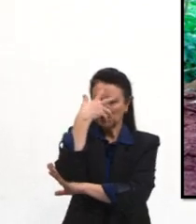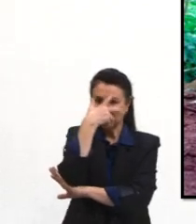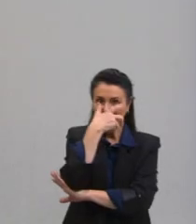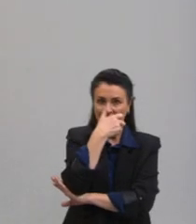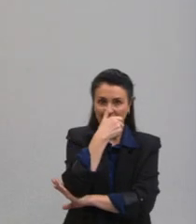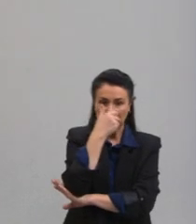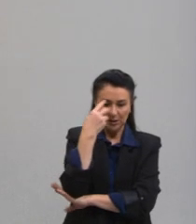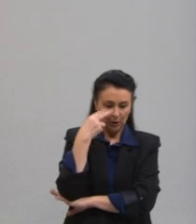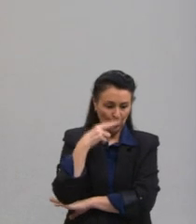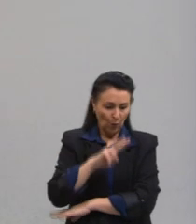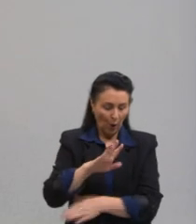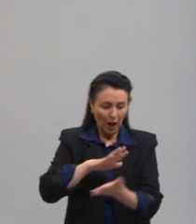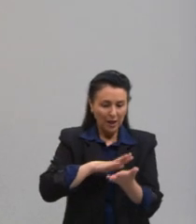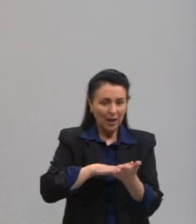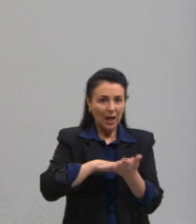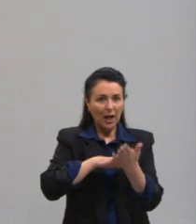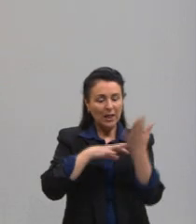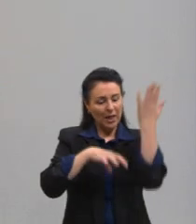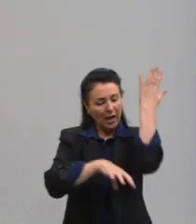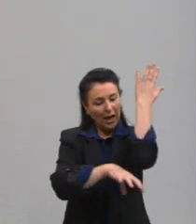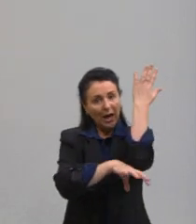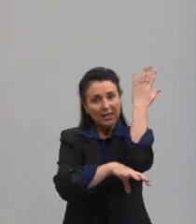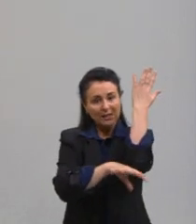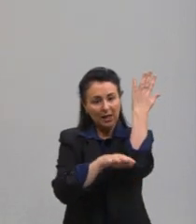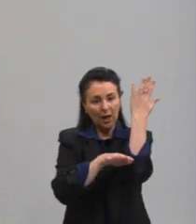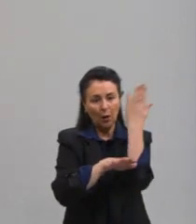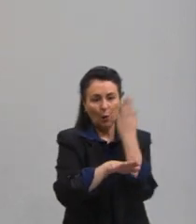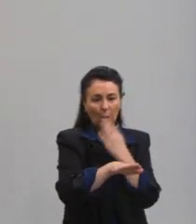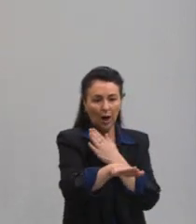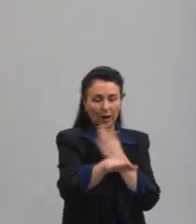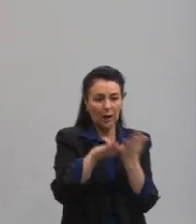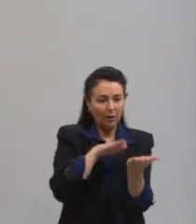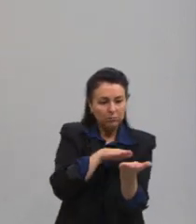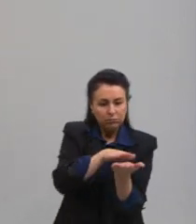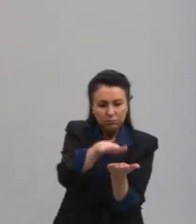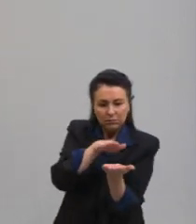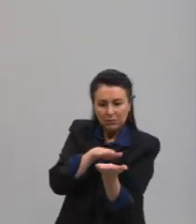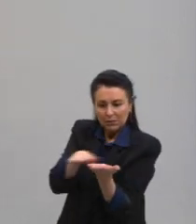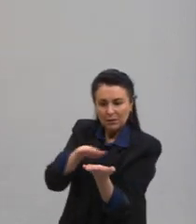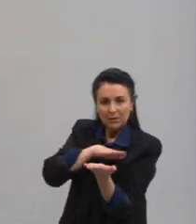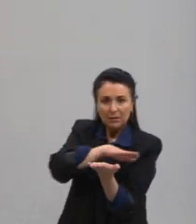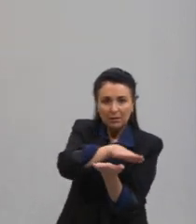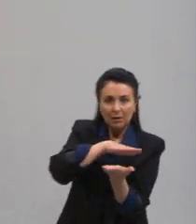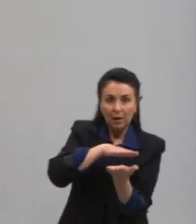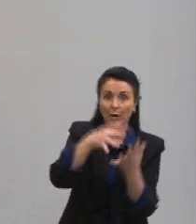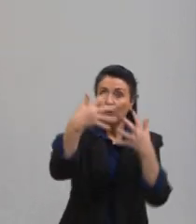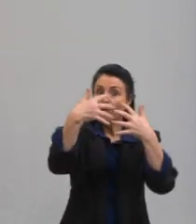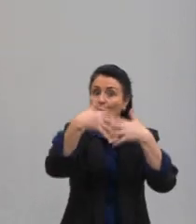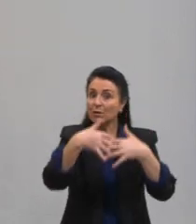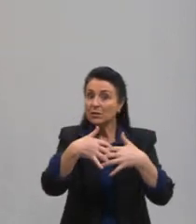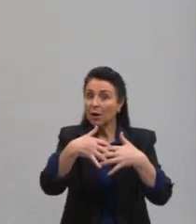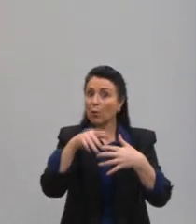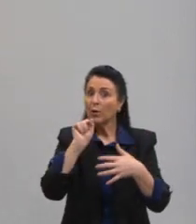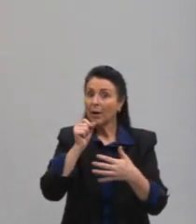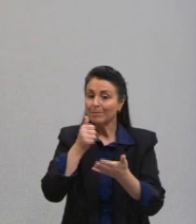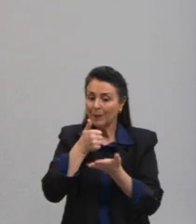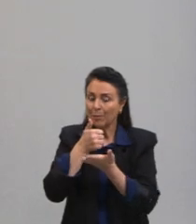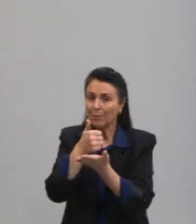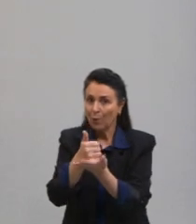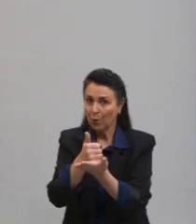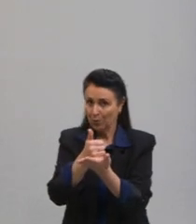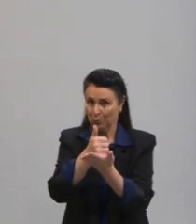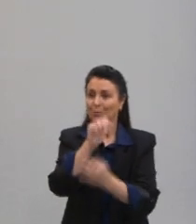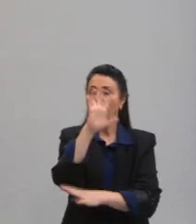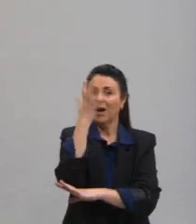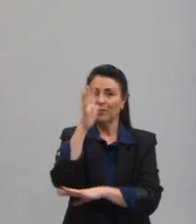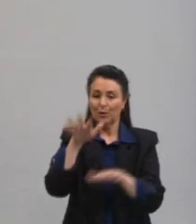raízes são achatadas e elas se assemelham a tábuas. Elas possuem como função aumentar a estabilidade da planta, né? Olha na